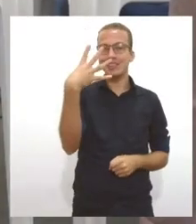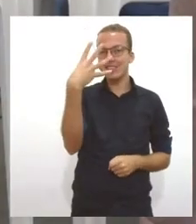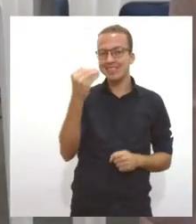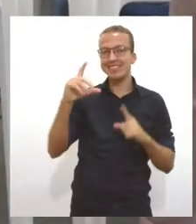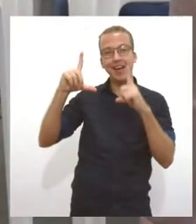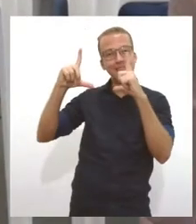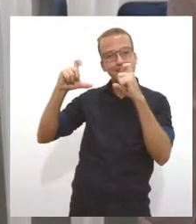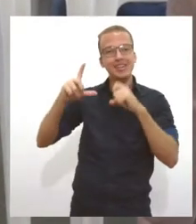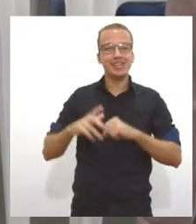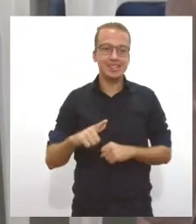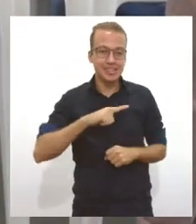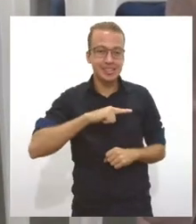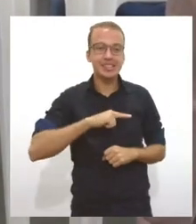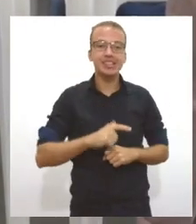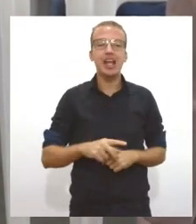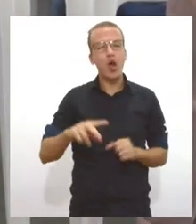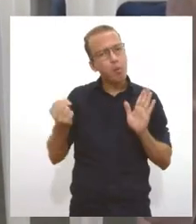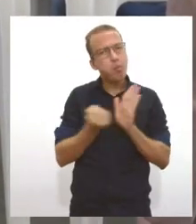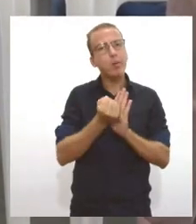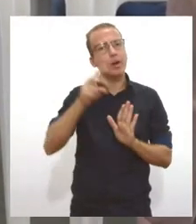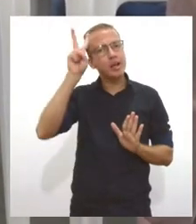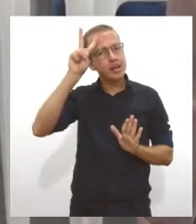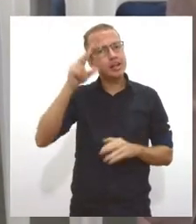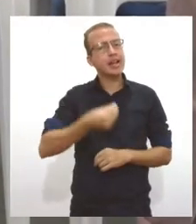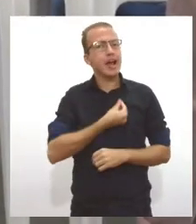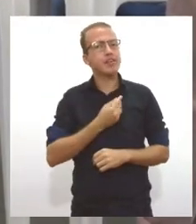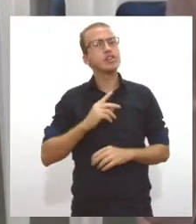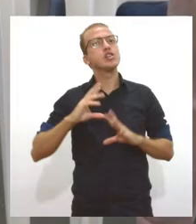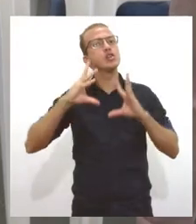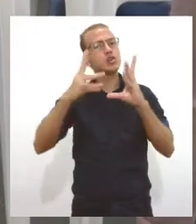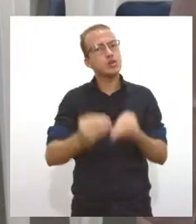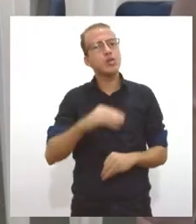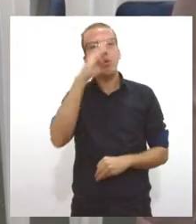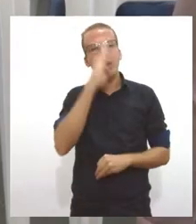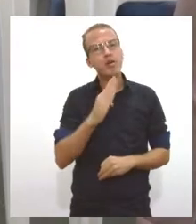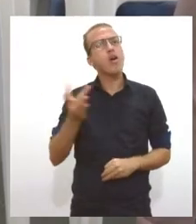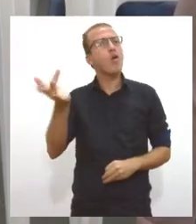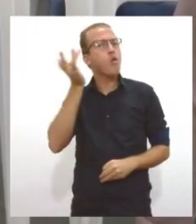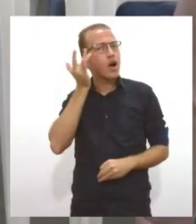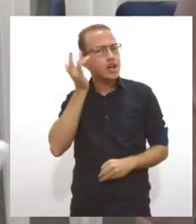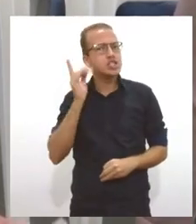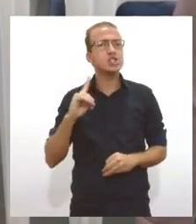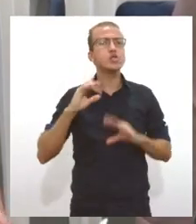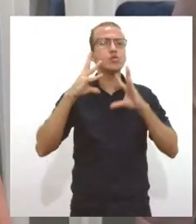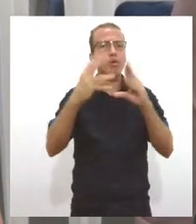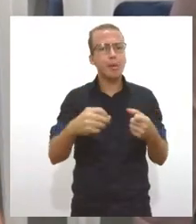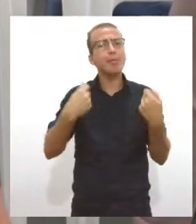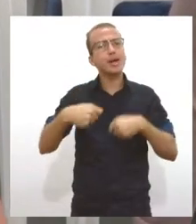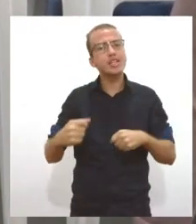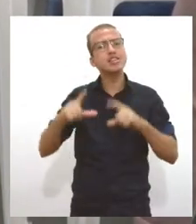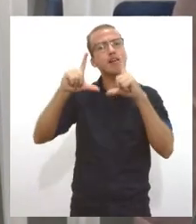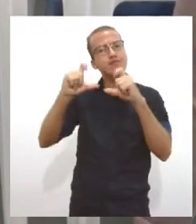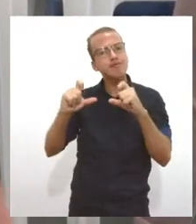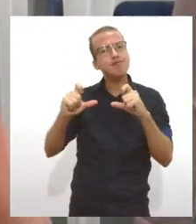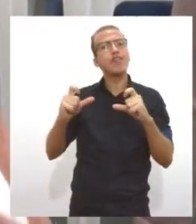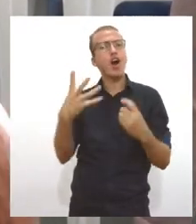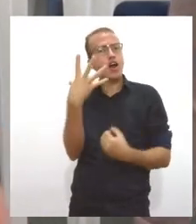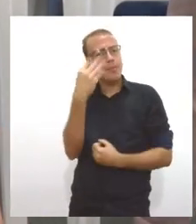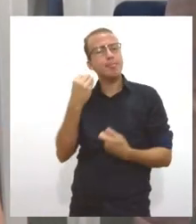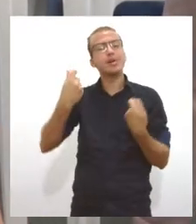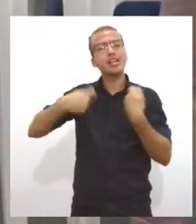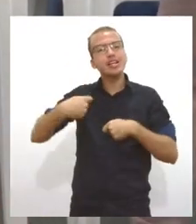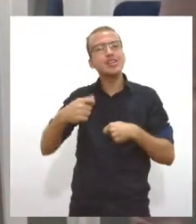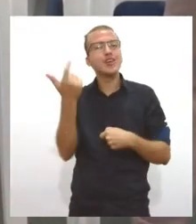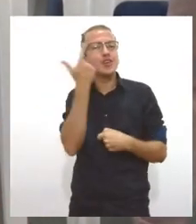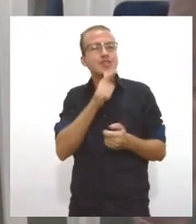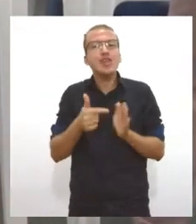dos brasileiros e eu acho que todos devem registrar para que no futuro nós possamos passar essa imagem, essa alegria, que eu